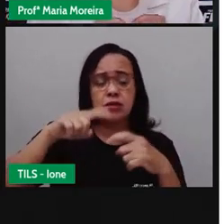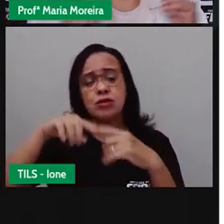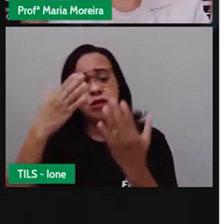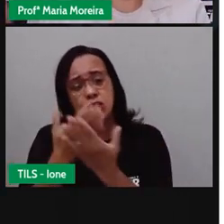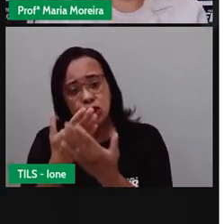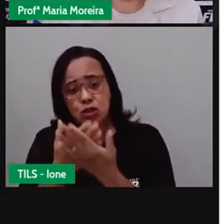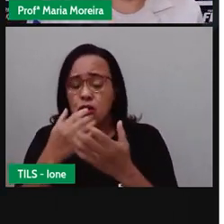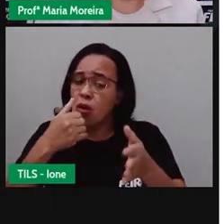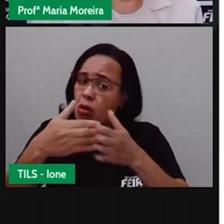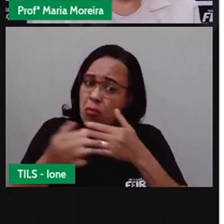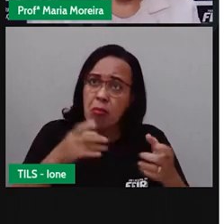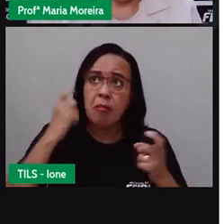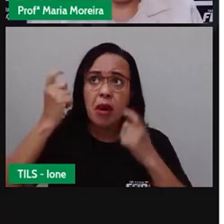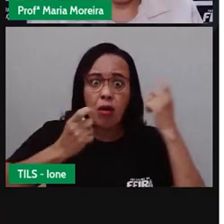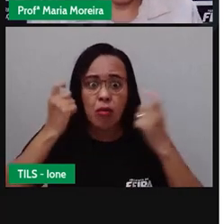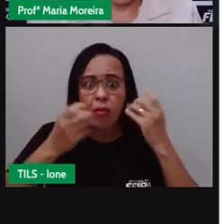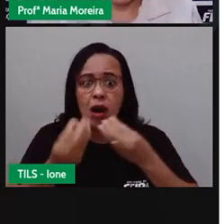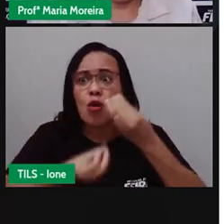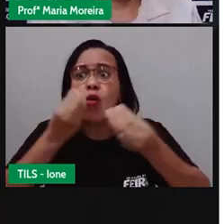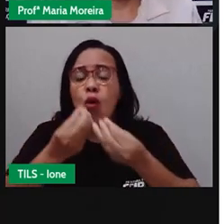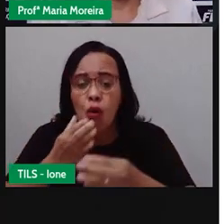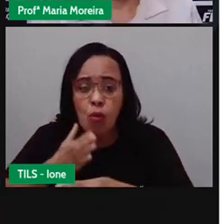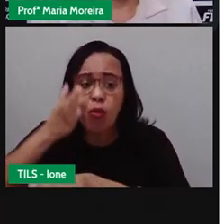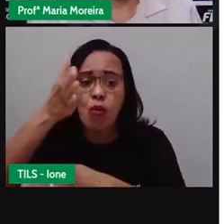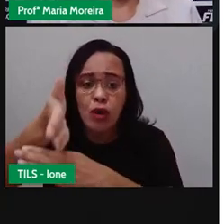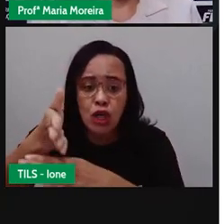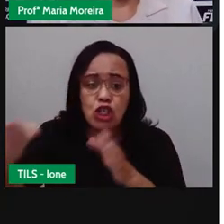com a nossa locomoção, tá?